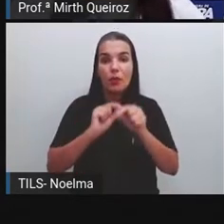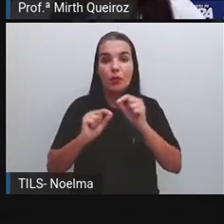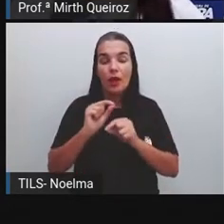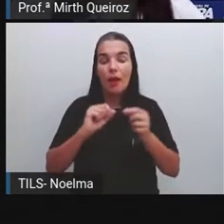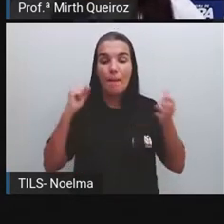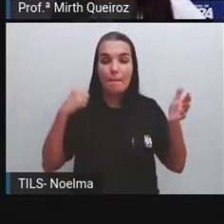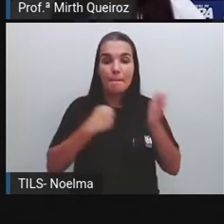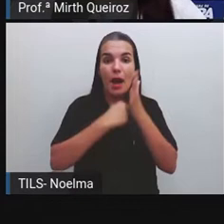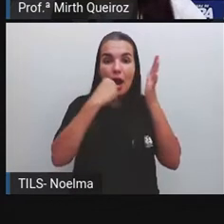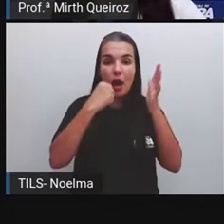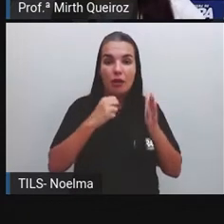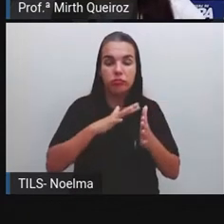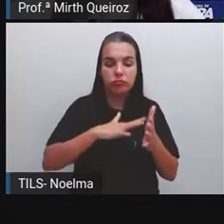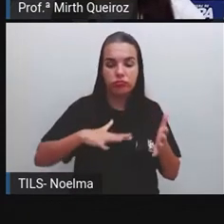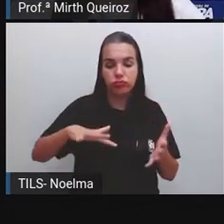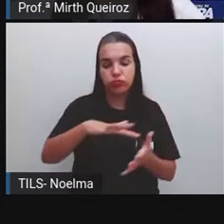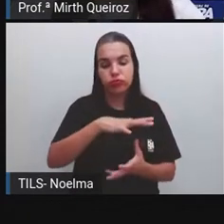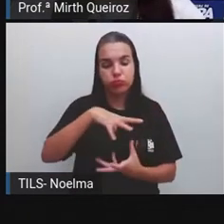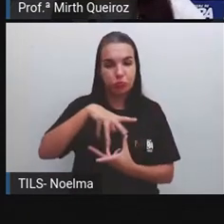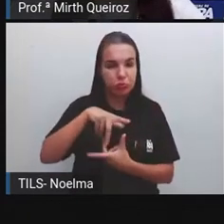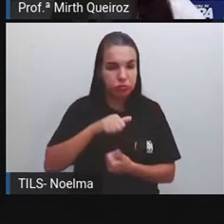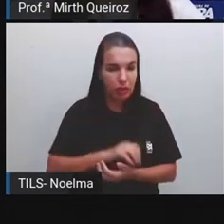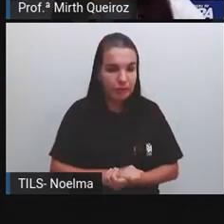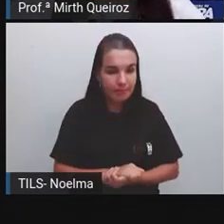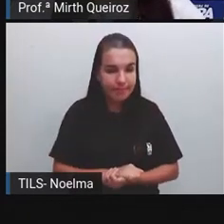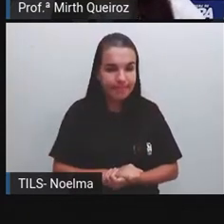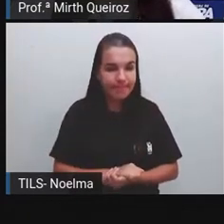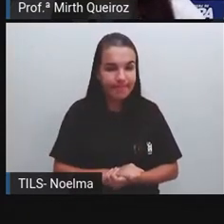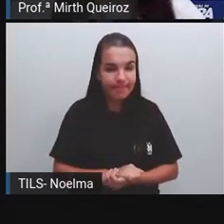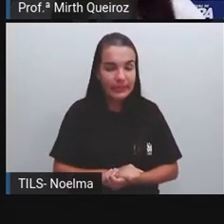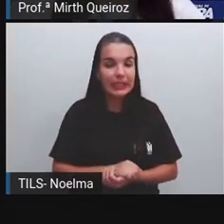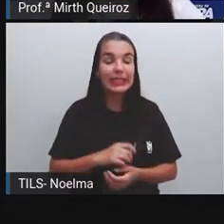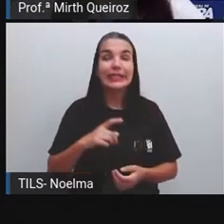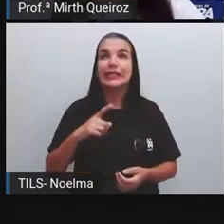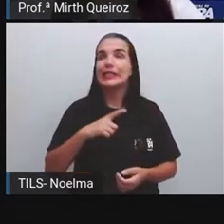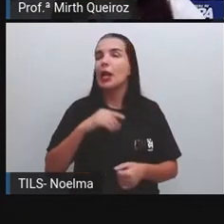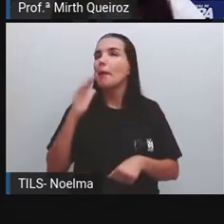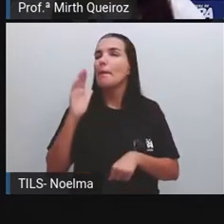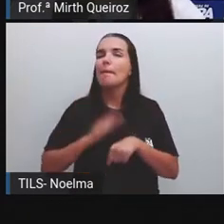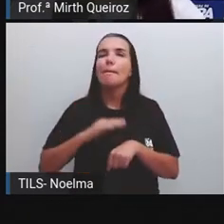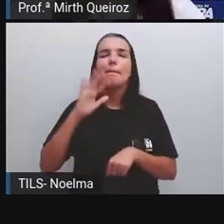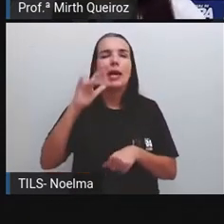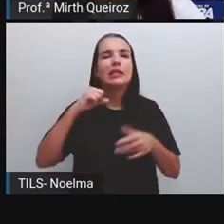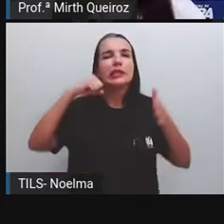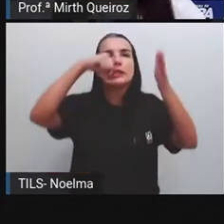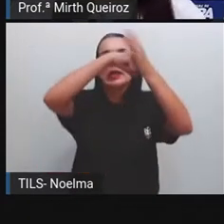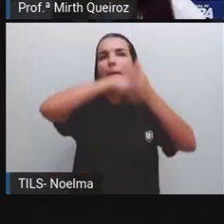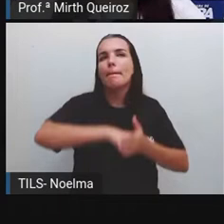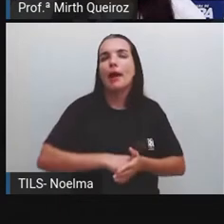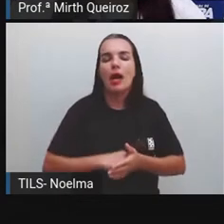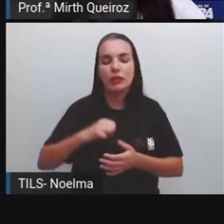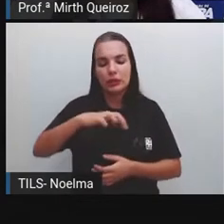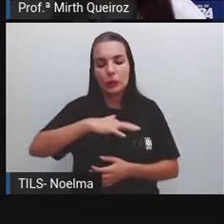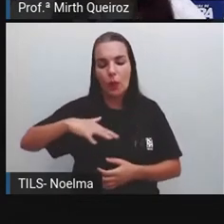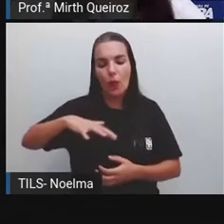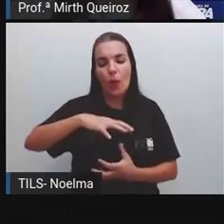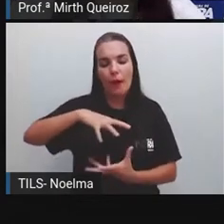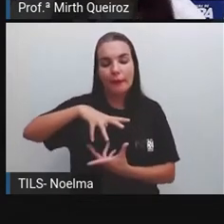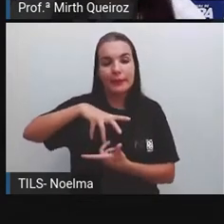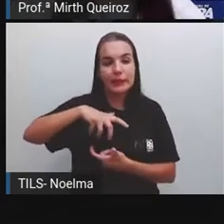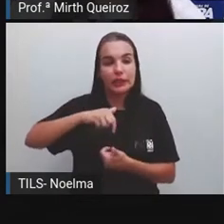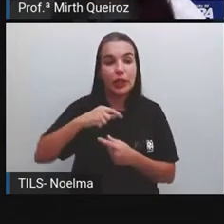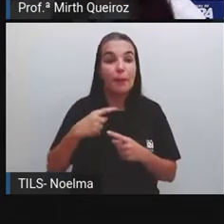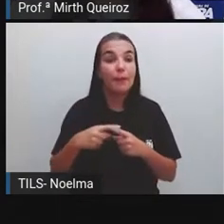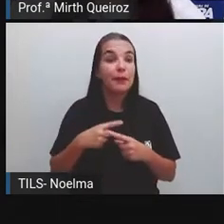ambientais? Transporte terrestre é um dos transportes que causam mais impactos ambientais. Por quê? A emissão de